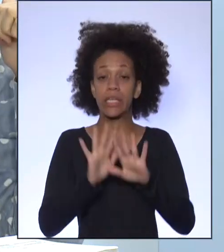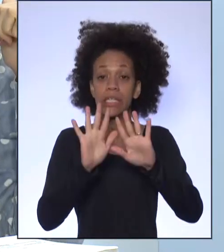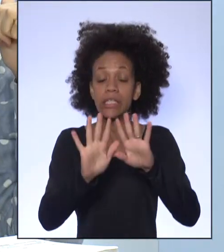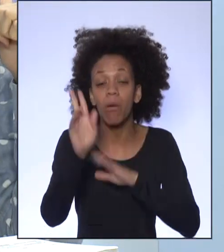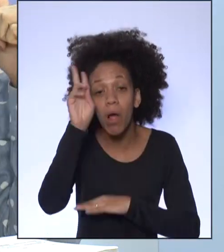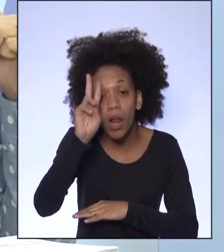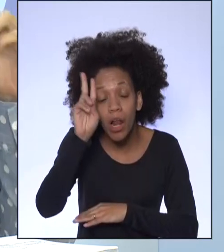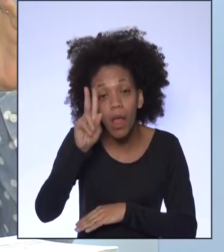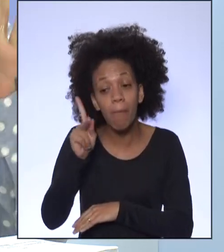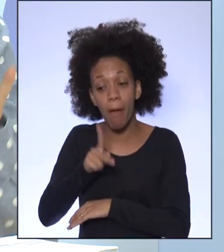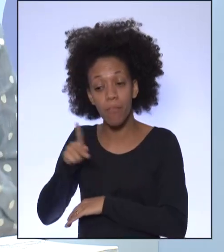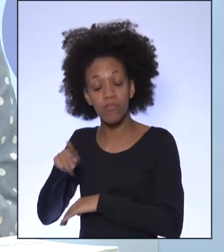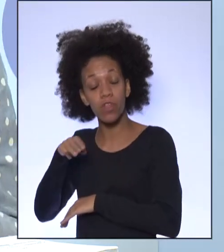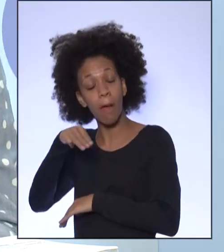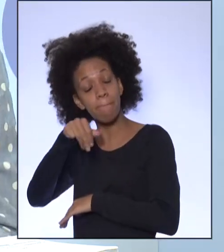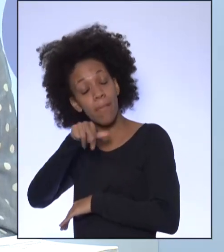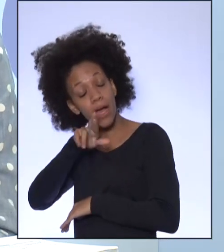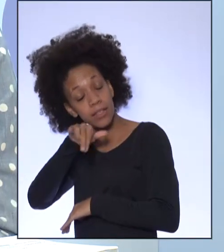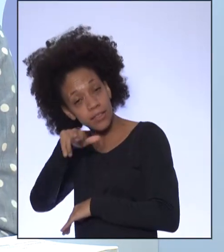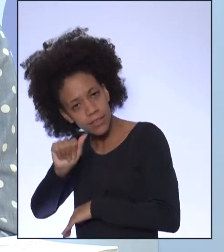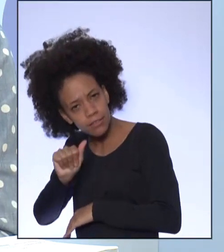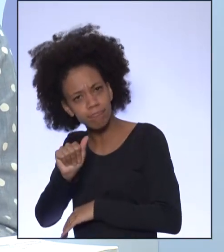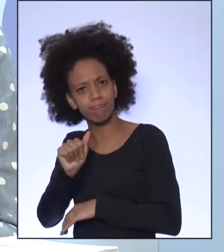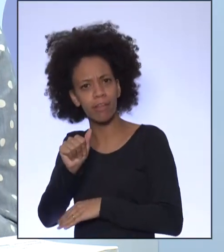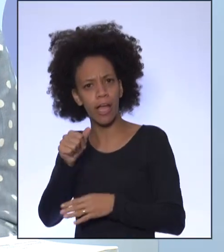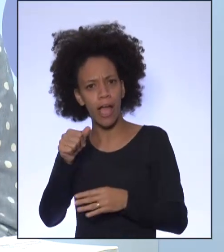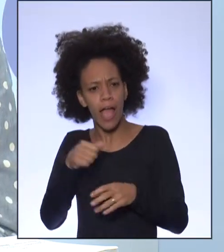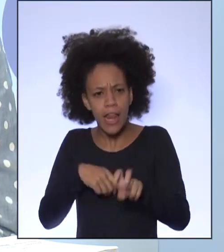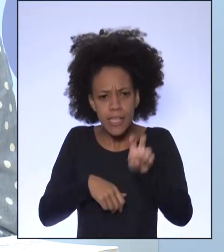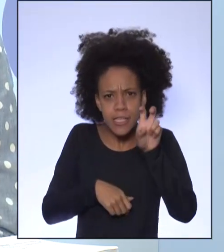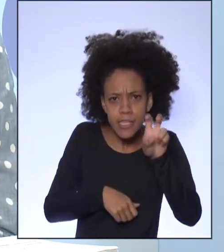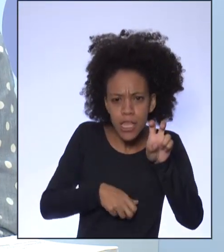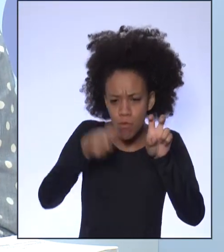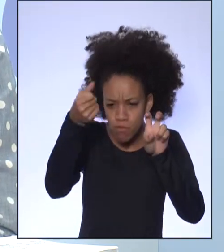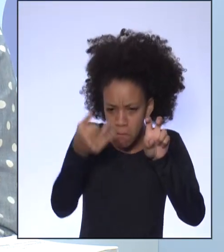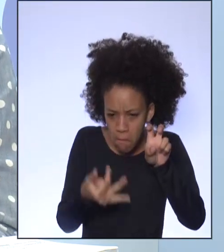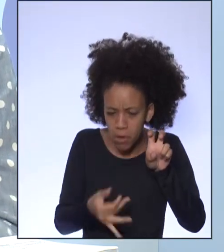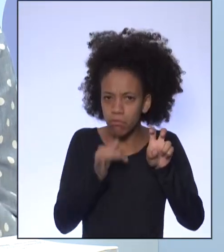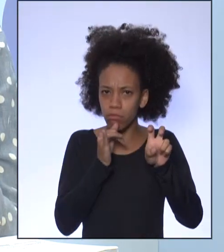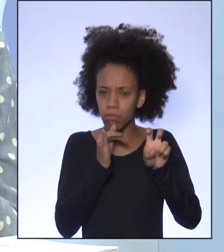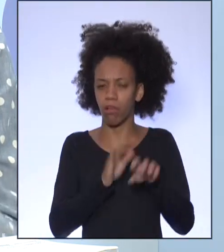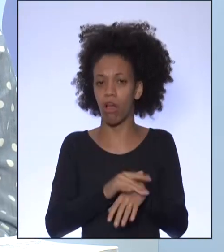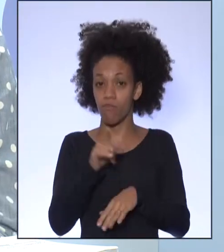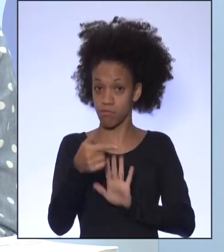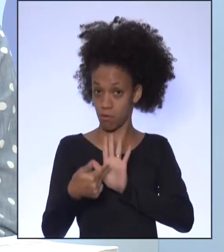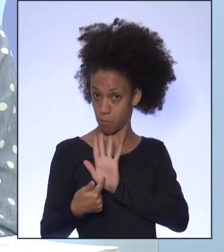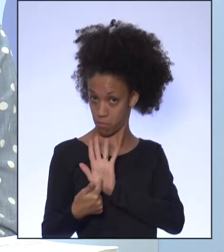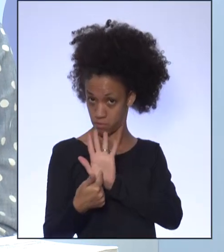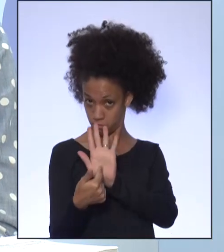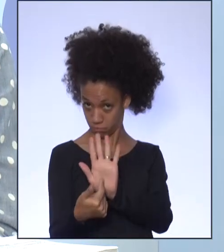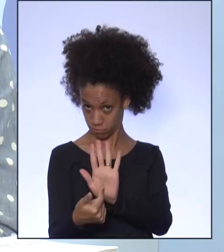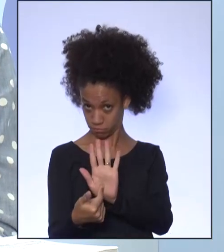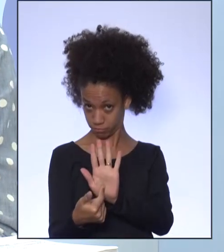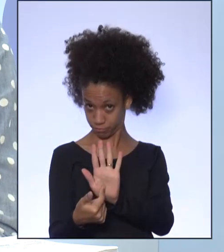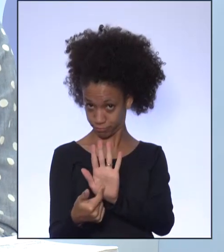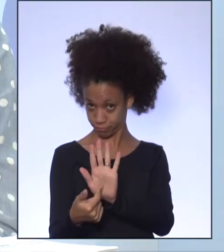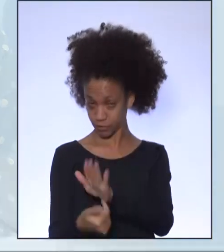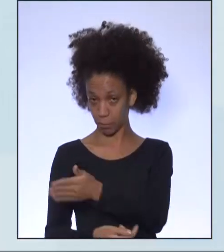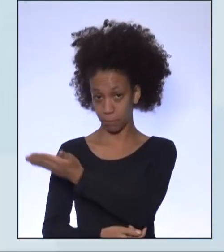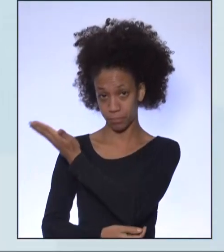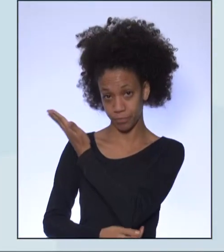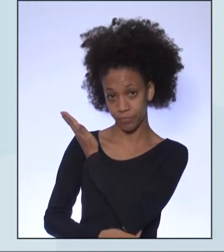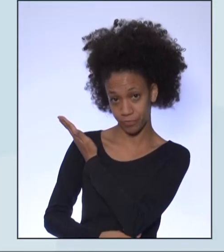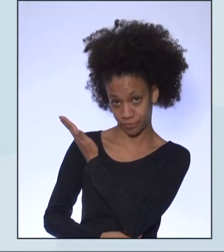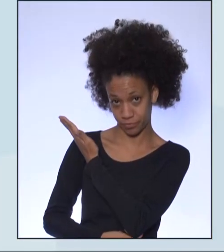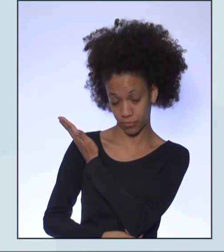professora Mariana colocou aí cinco questionamentos no vídeo. Esses questionamentos, eles vão aparecer para você aí na sua tela e vocês terão